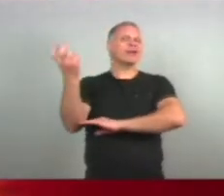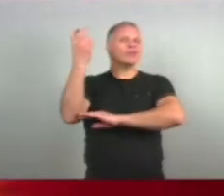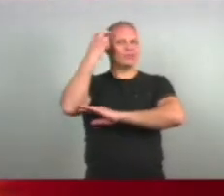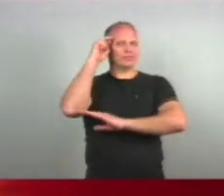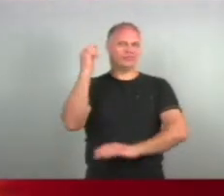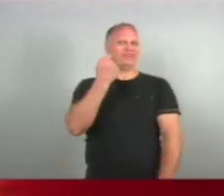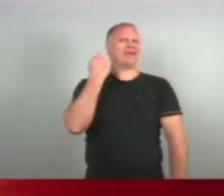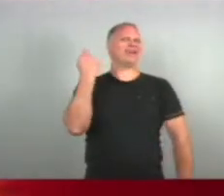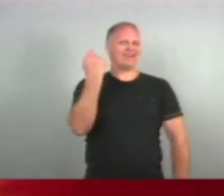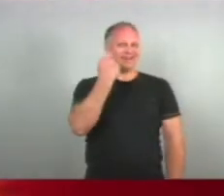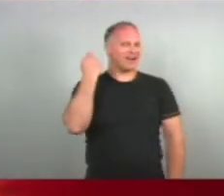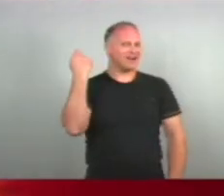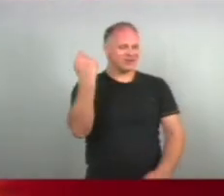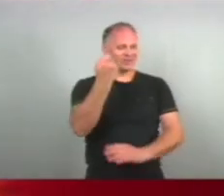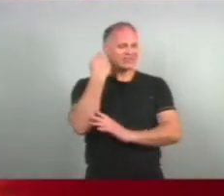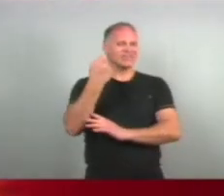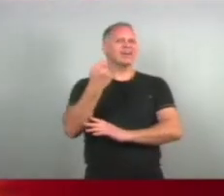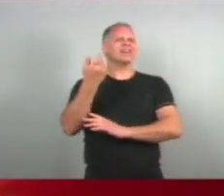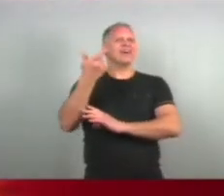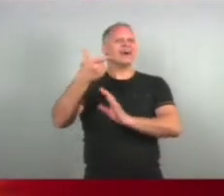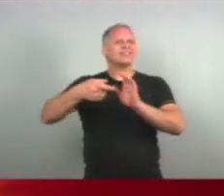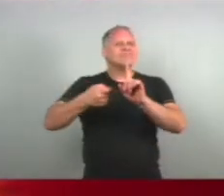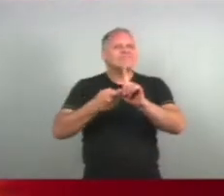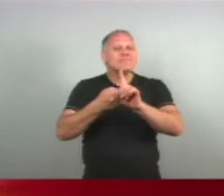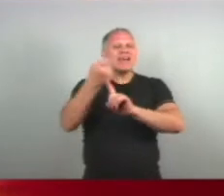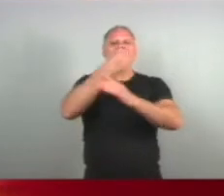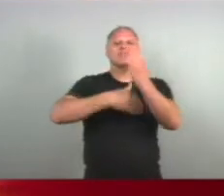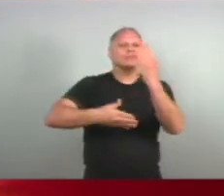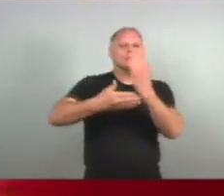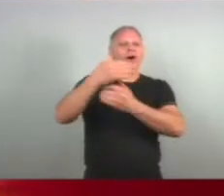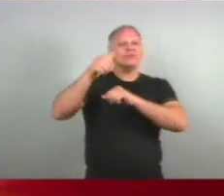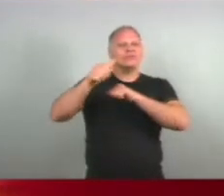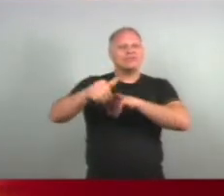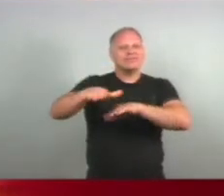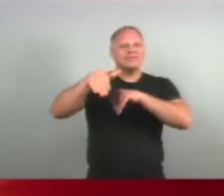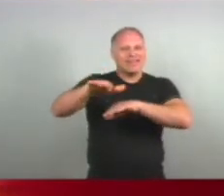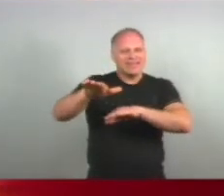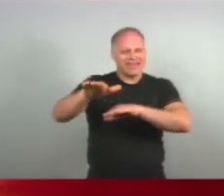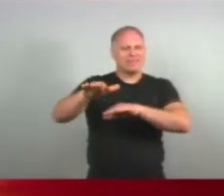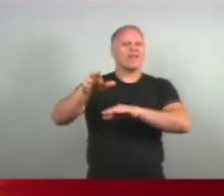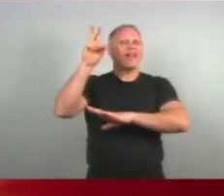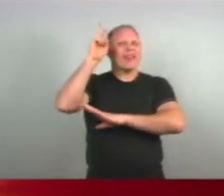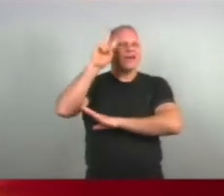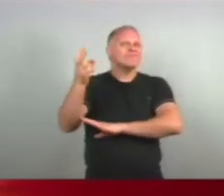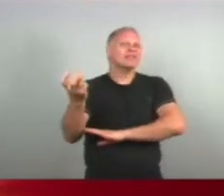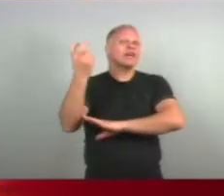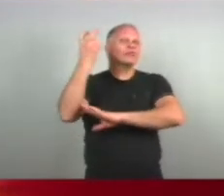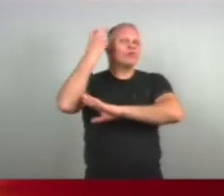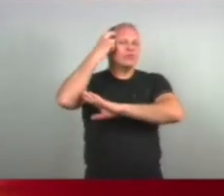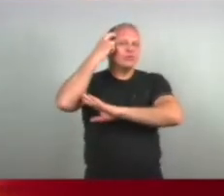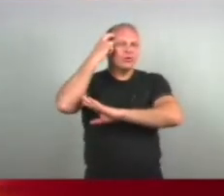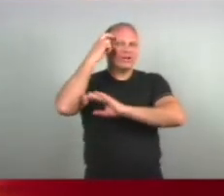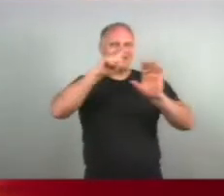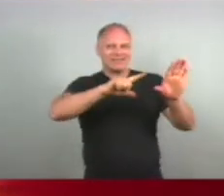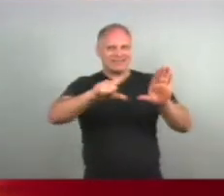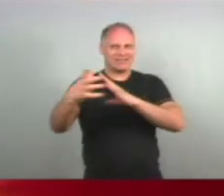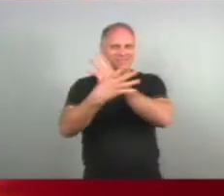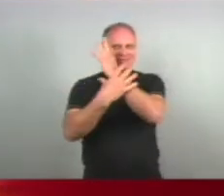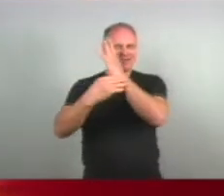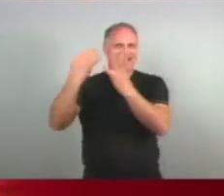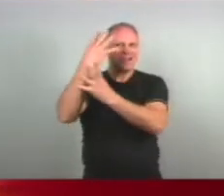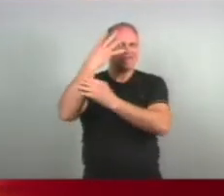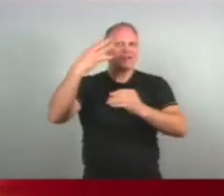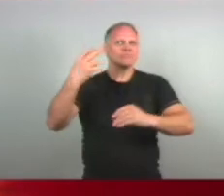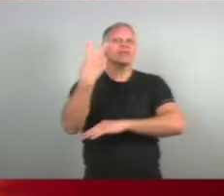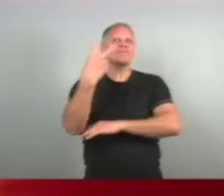gaúcha Aliás, gravamos o mês inteiro de setembro Lembrando a cultura da semana farroupilha Dia 20